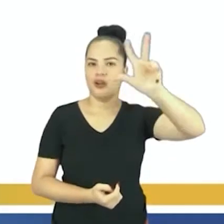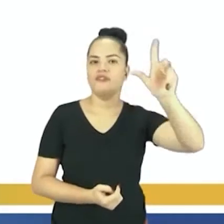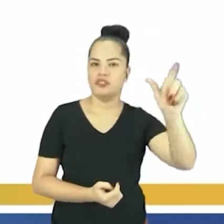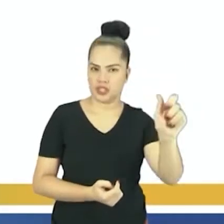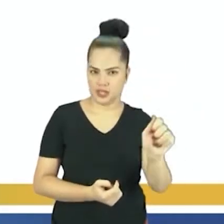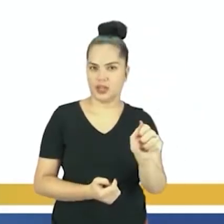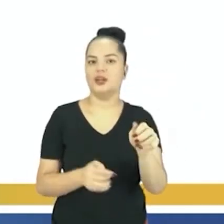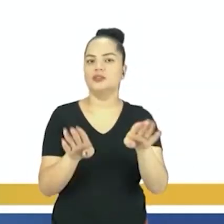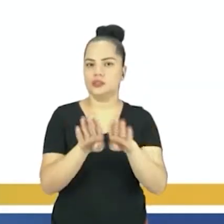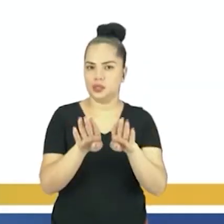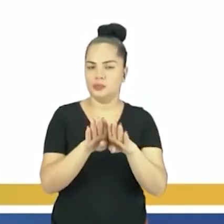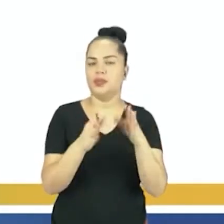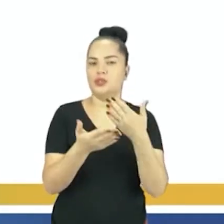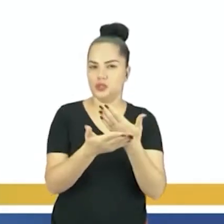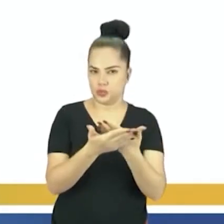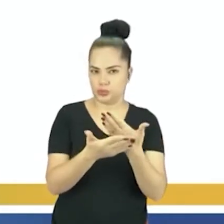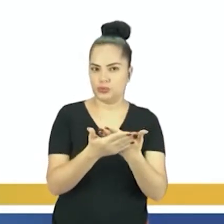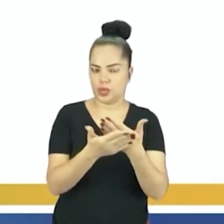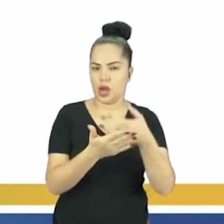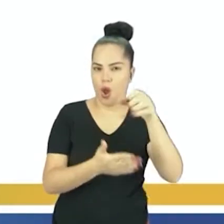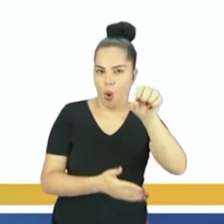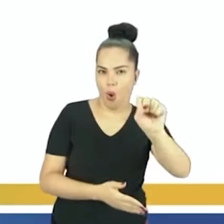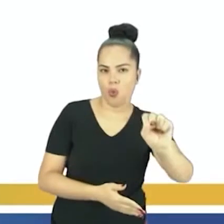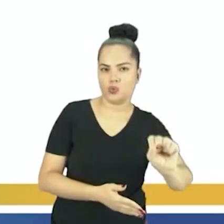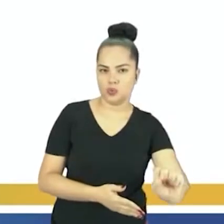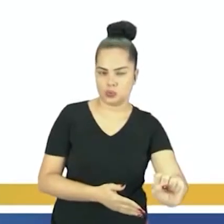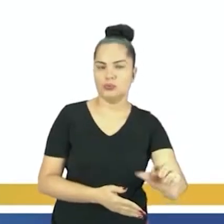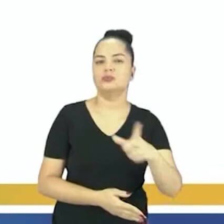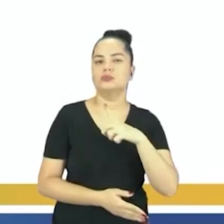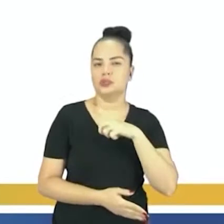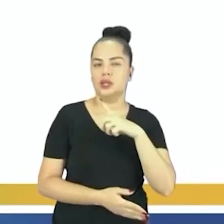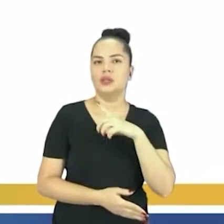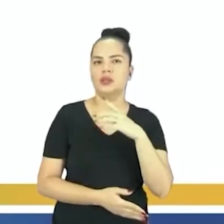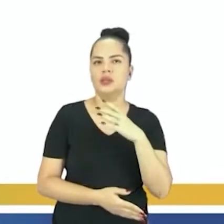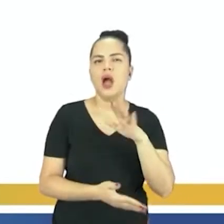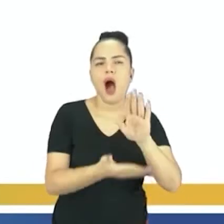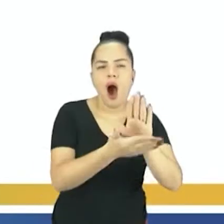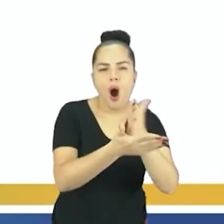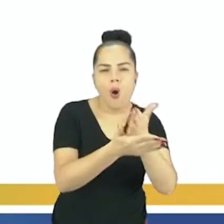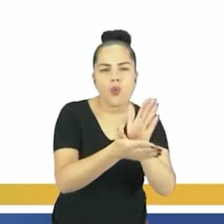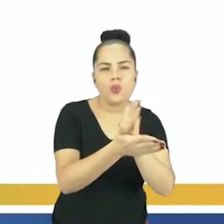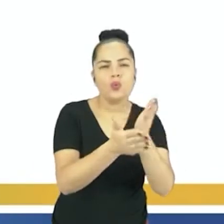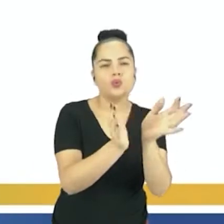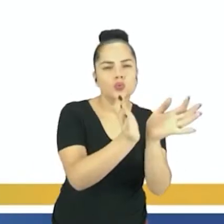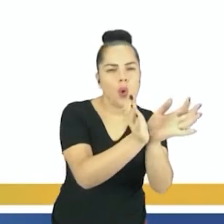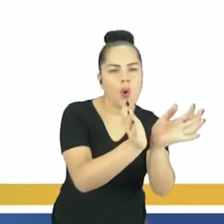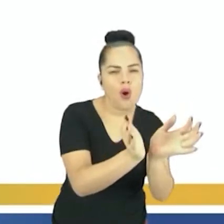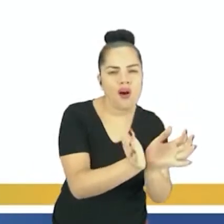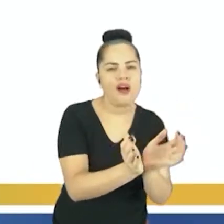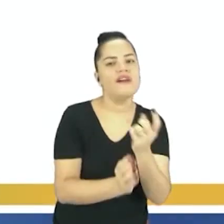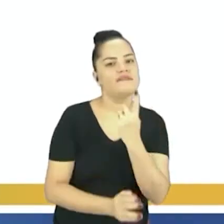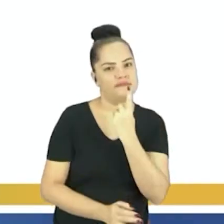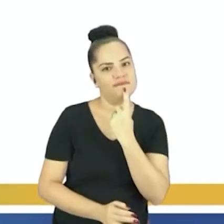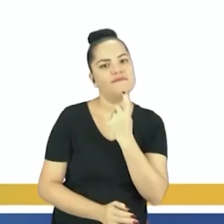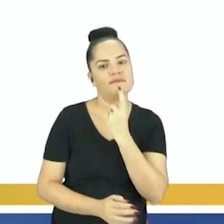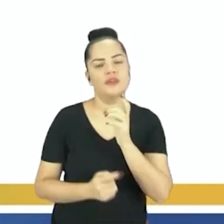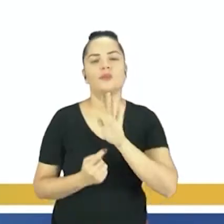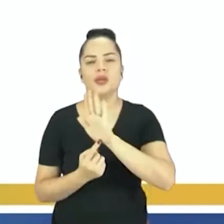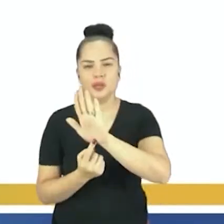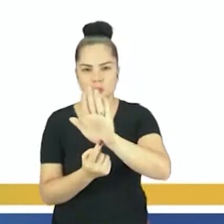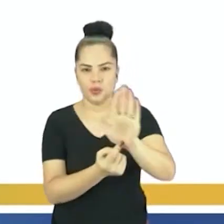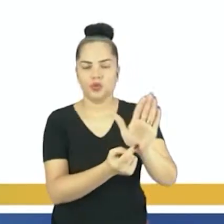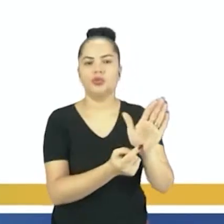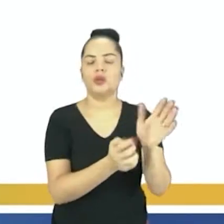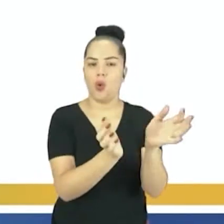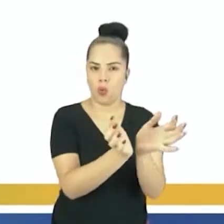apenas na parte mais ao sul do continente, tem algumas manchas de vermelho, que representam fazerem parte do grupo dos